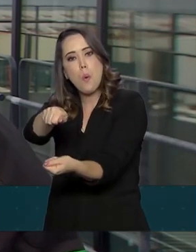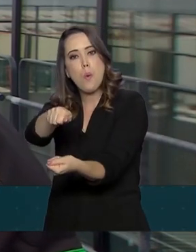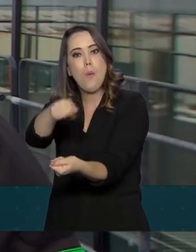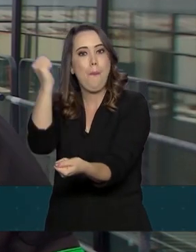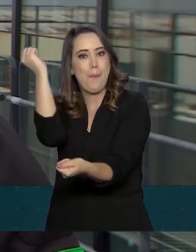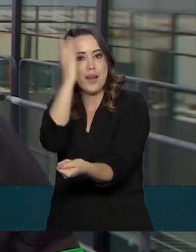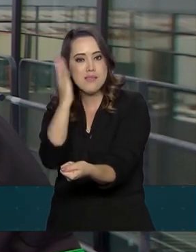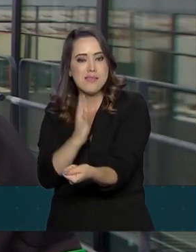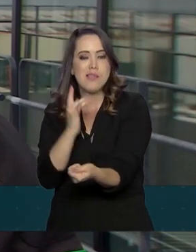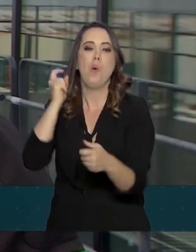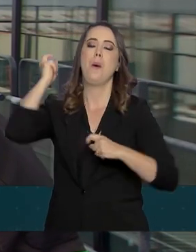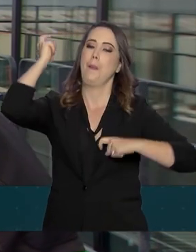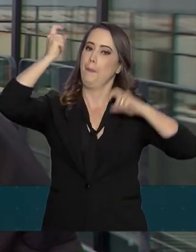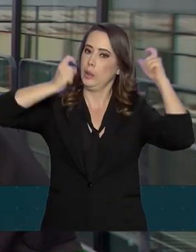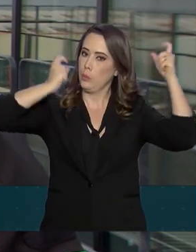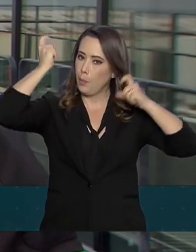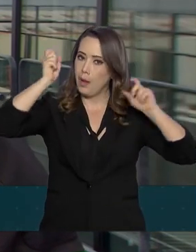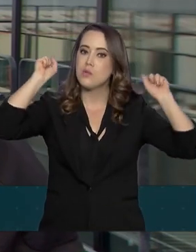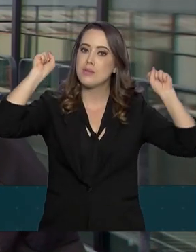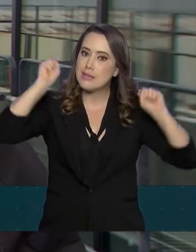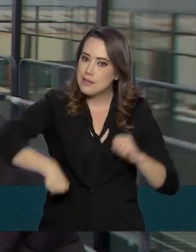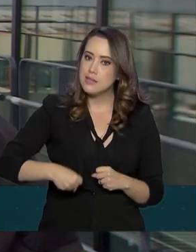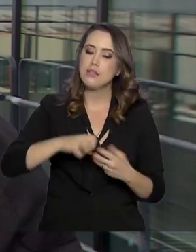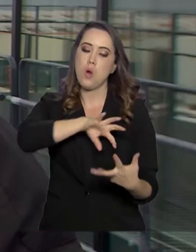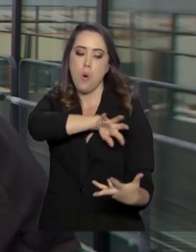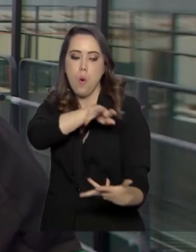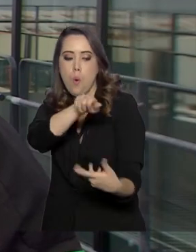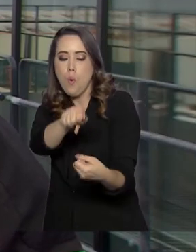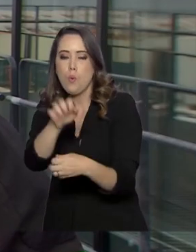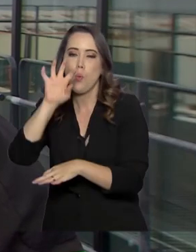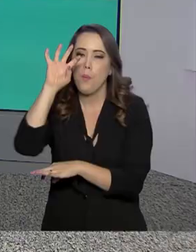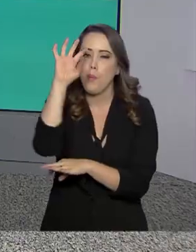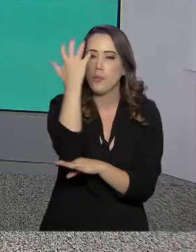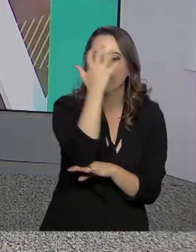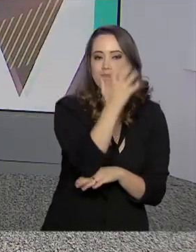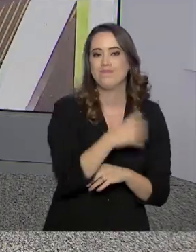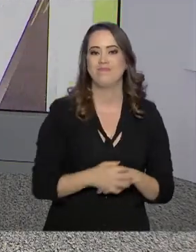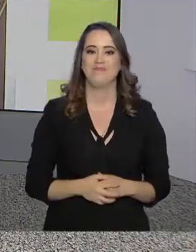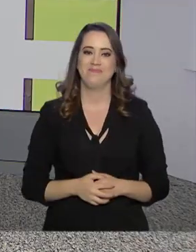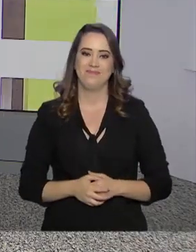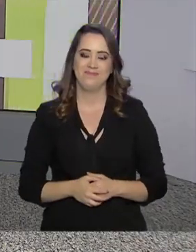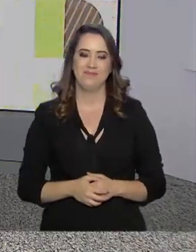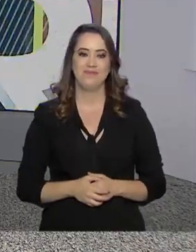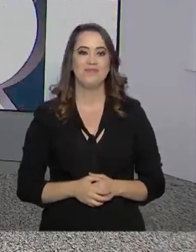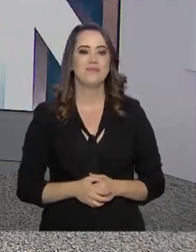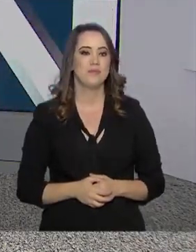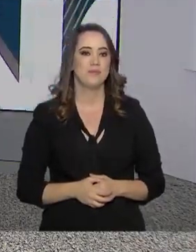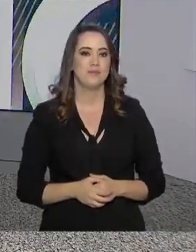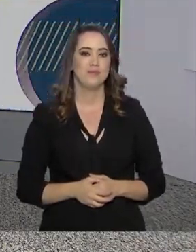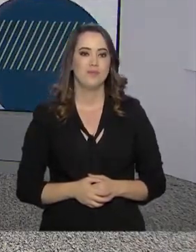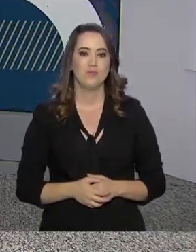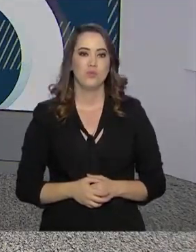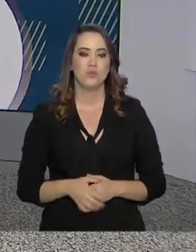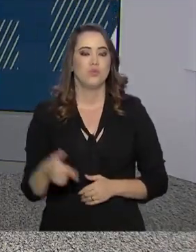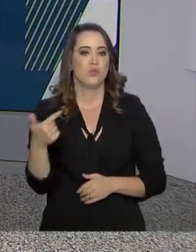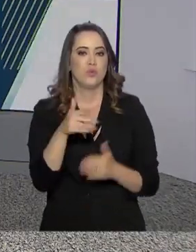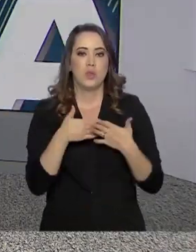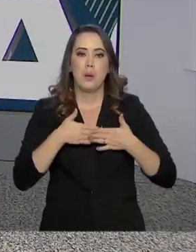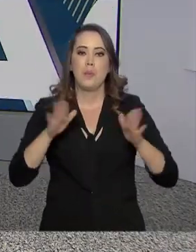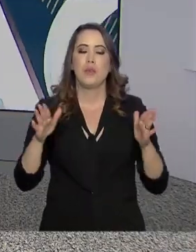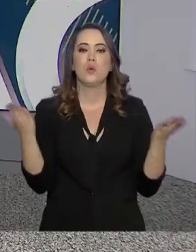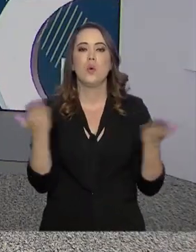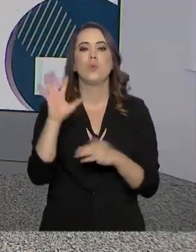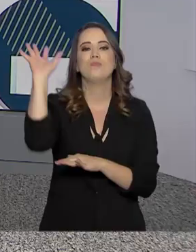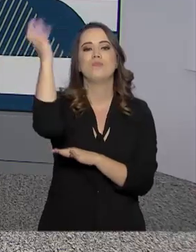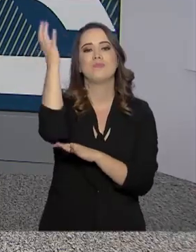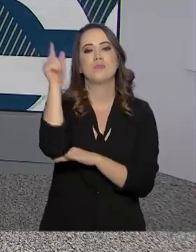Brasil se preocupa com a sustentabilidade, se preocupa com o meio ambiente. Foi reaberto hoje o Parque Nacional de